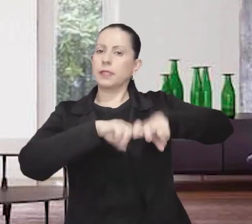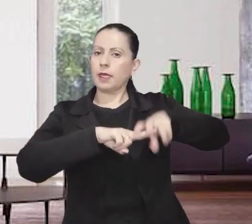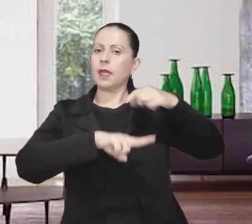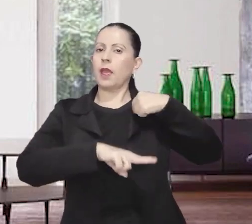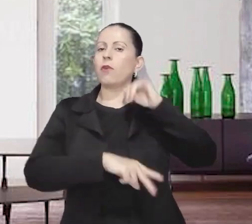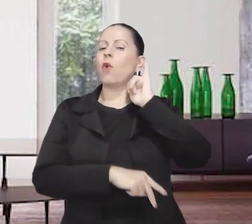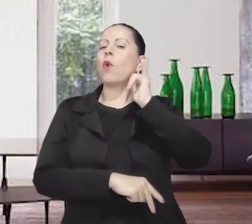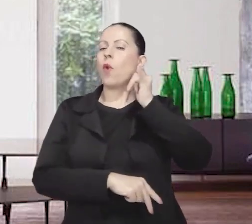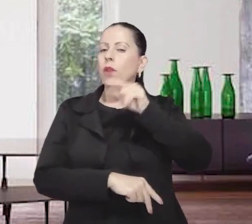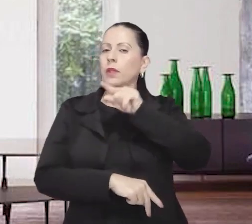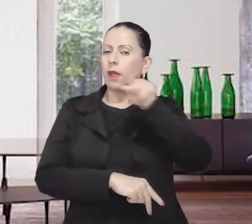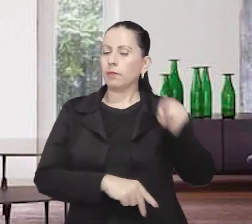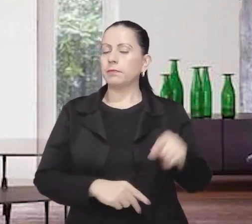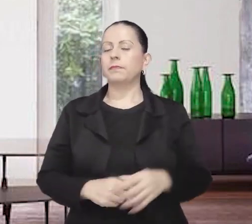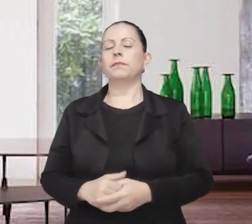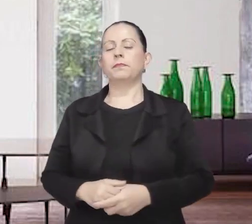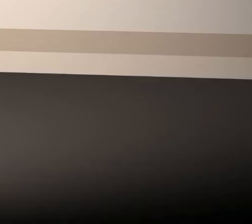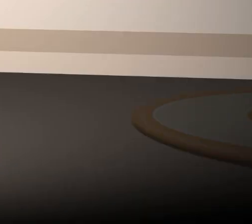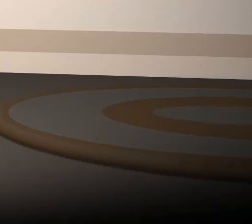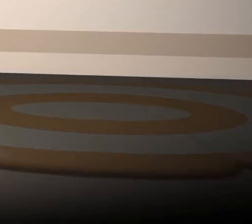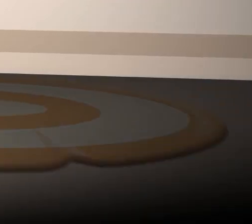Senta que eu vou te contar.